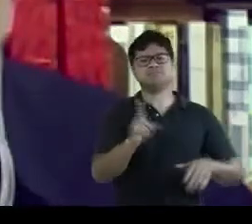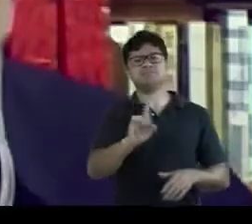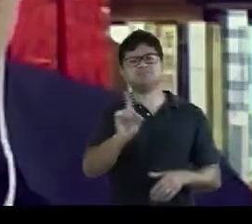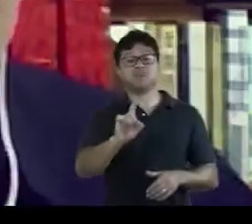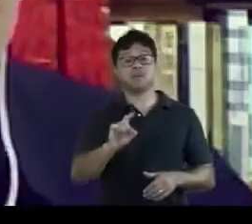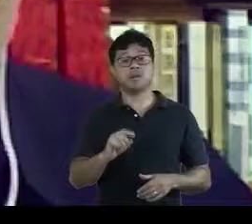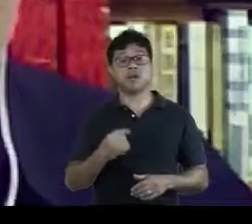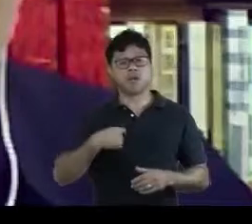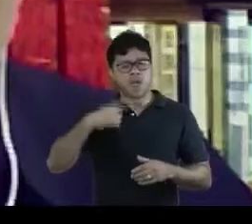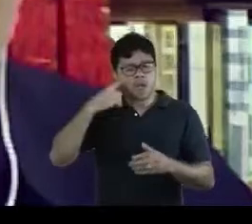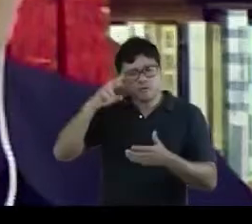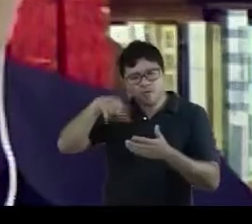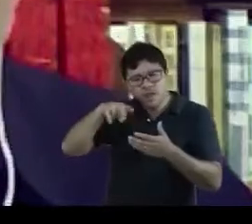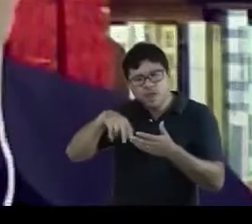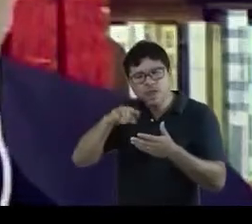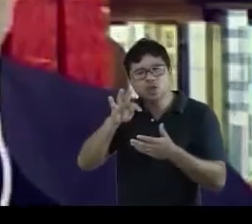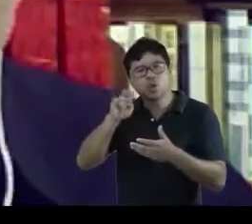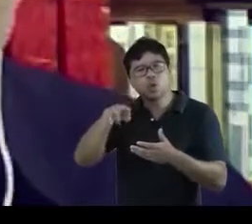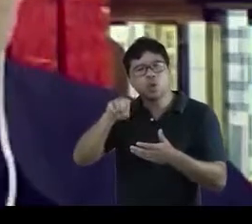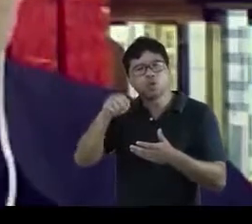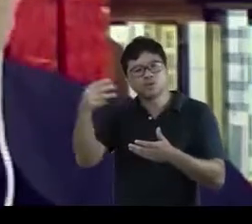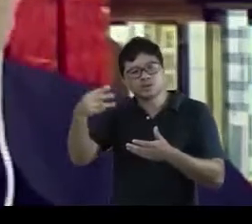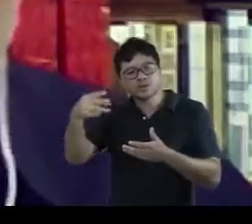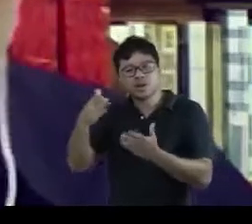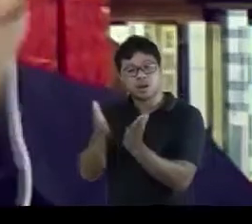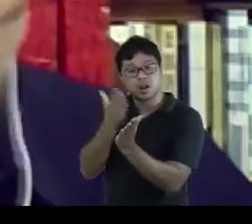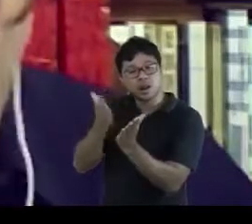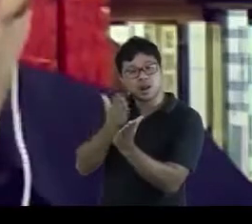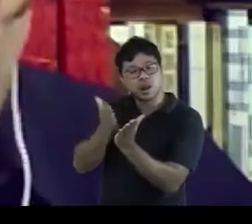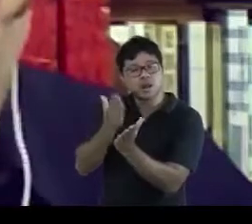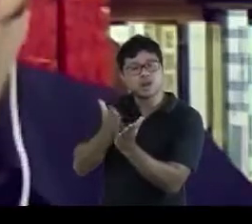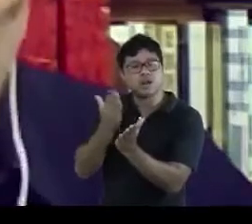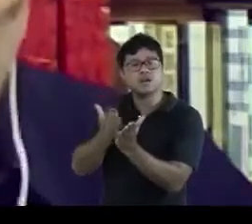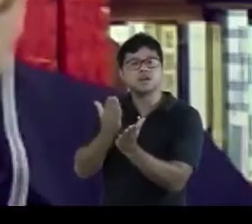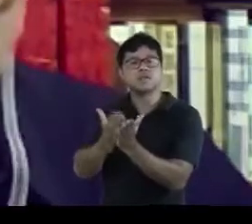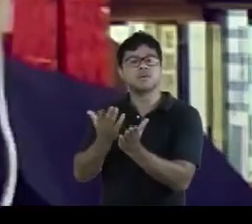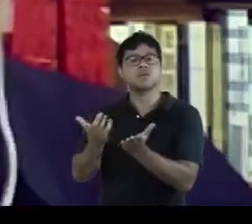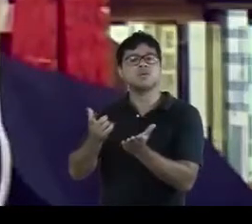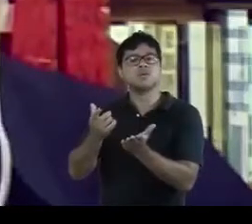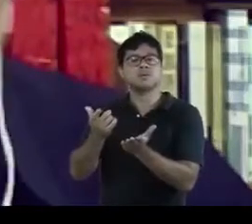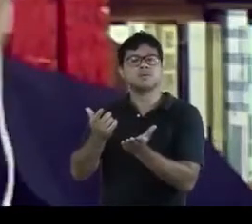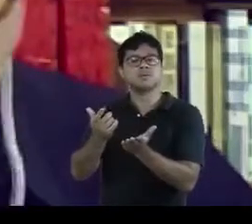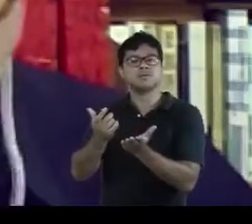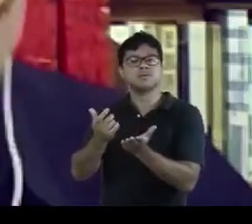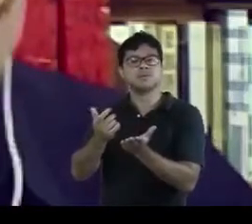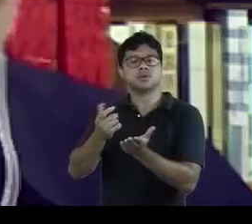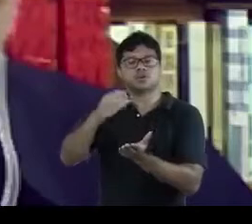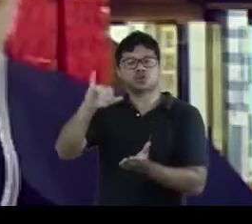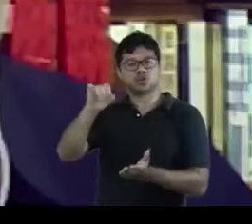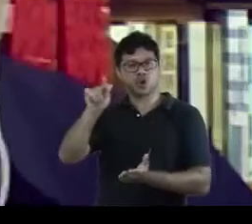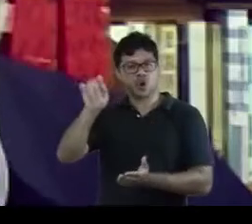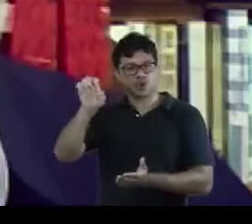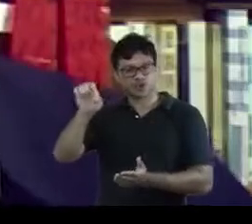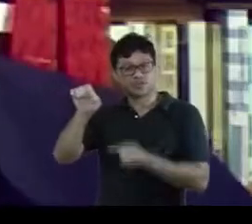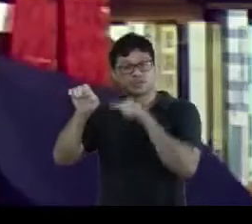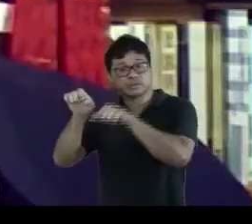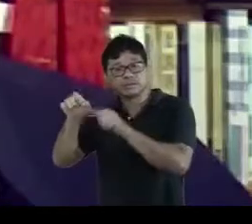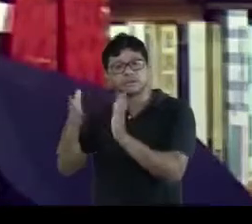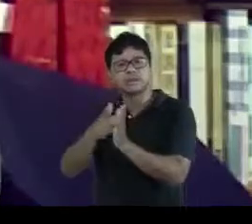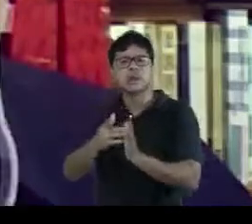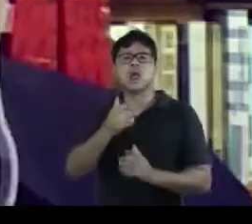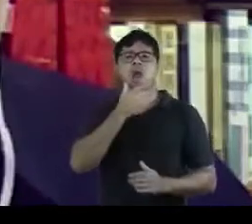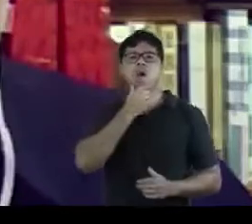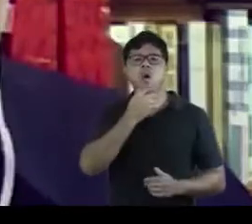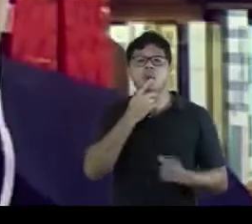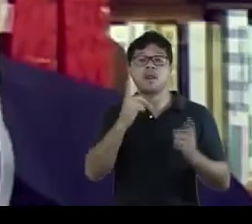Ao manusear o tomo terceiro da obra La Conteste de Rudolfstad, Georges Saint, constatou-se que o